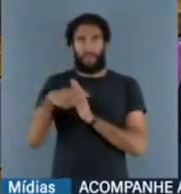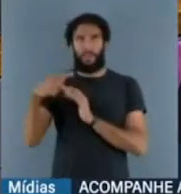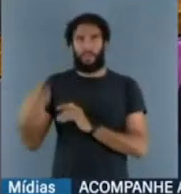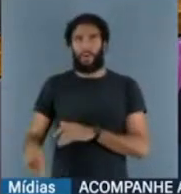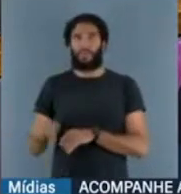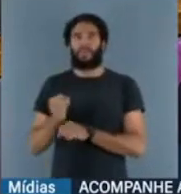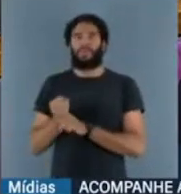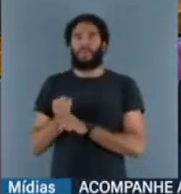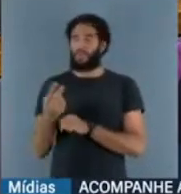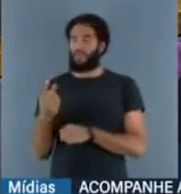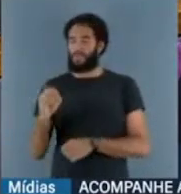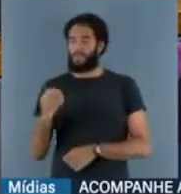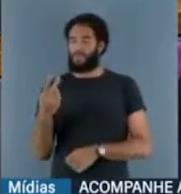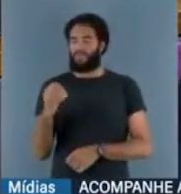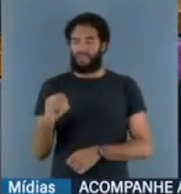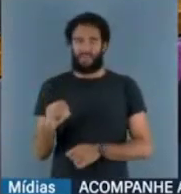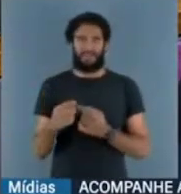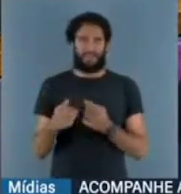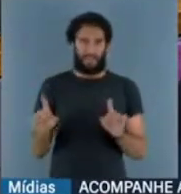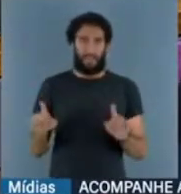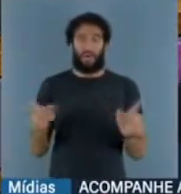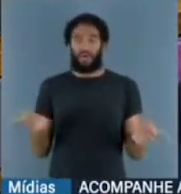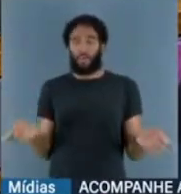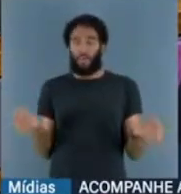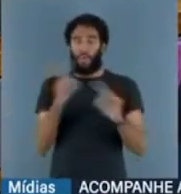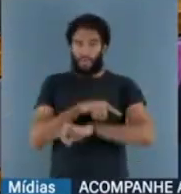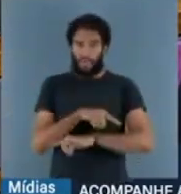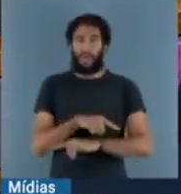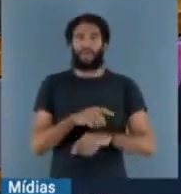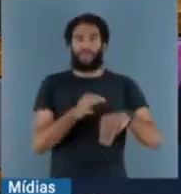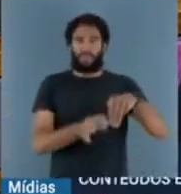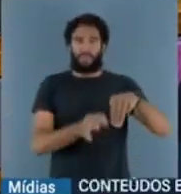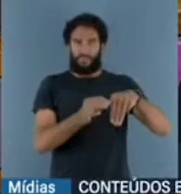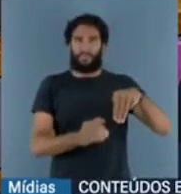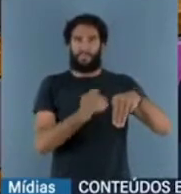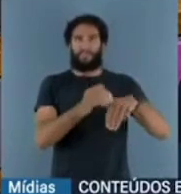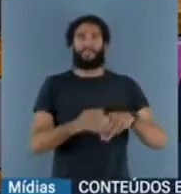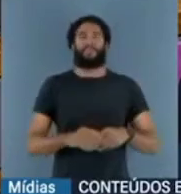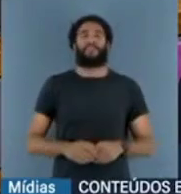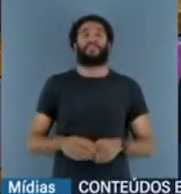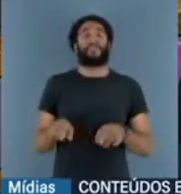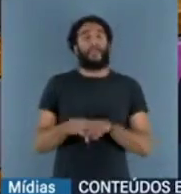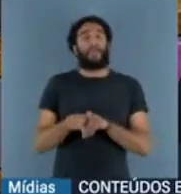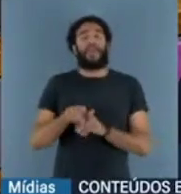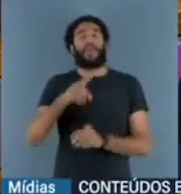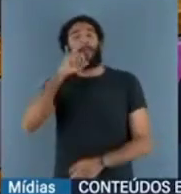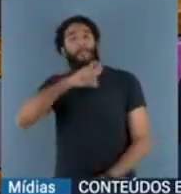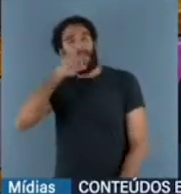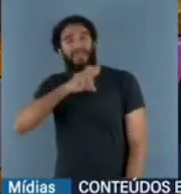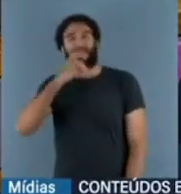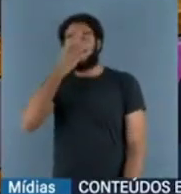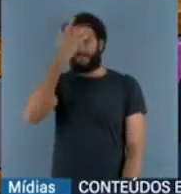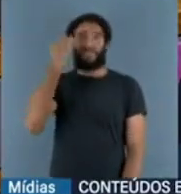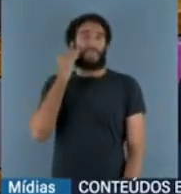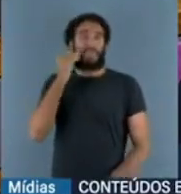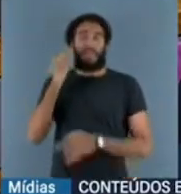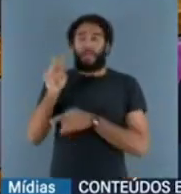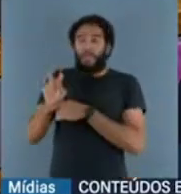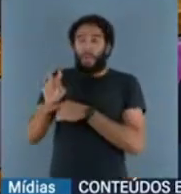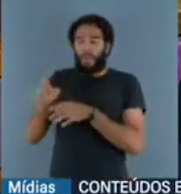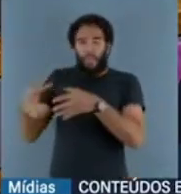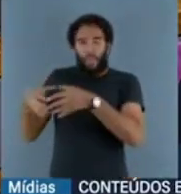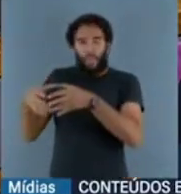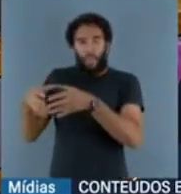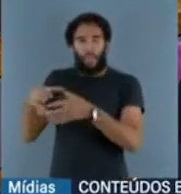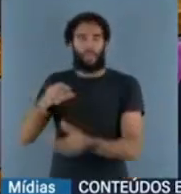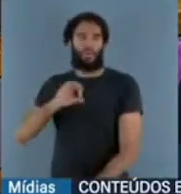2020 contra a própria decisão do Ministro da Justiça. Mente também quem tenta proteger o comando da PM, dizendo